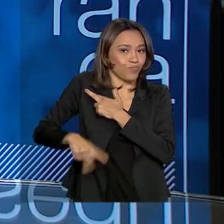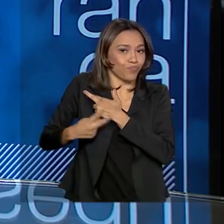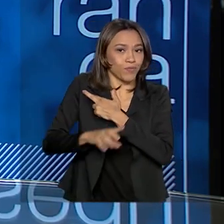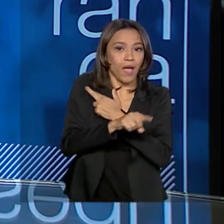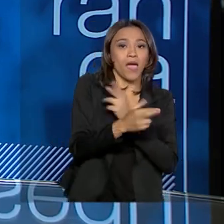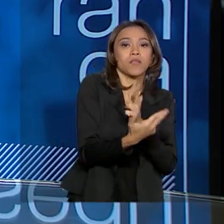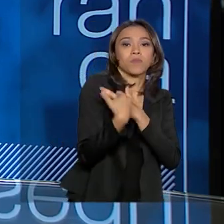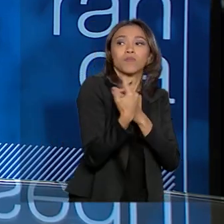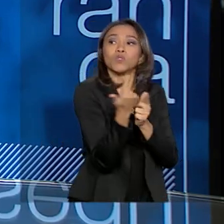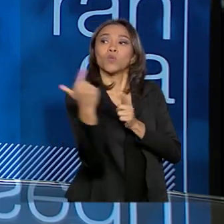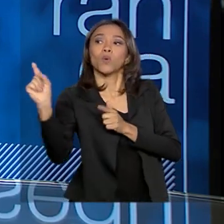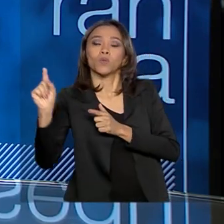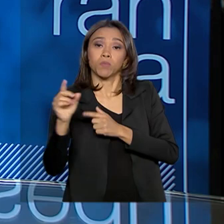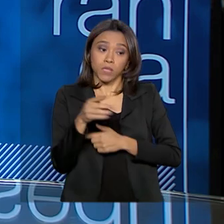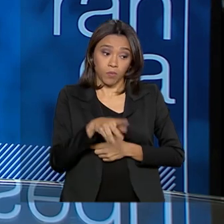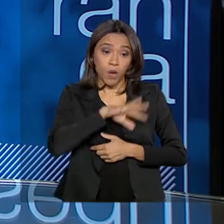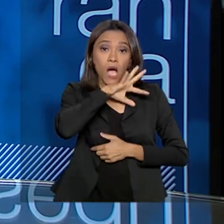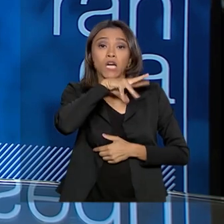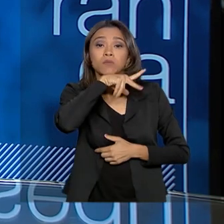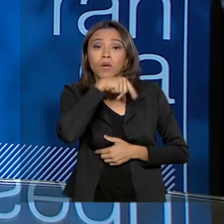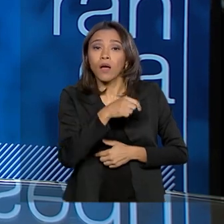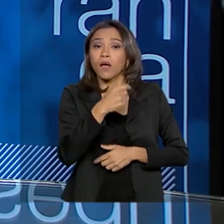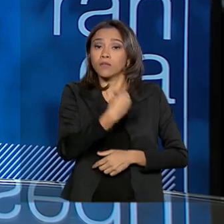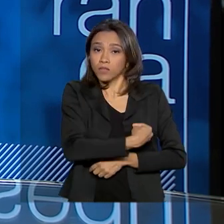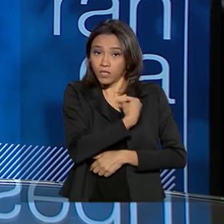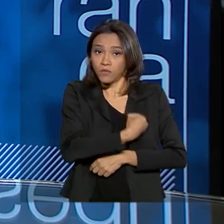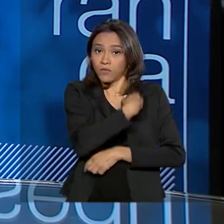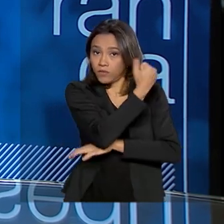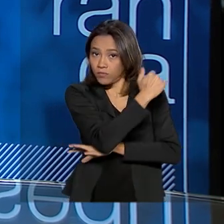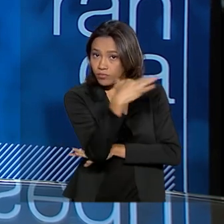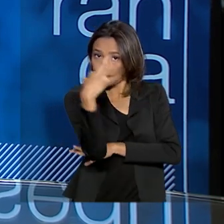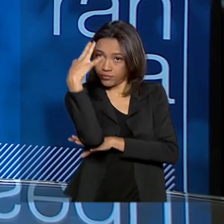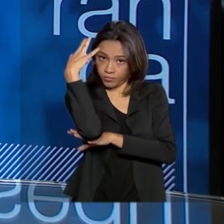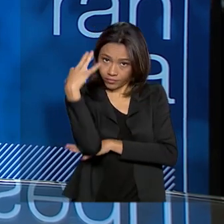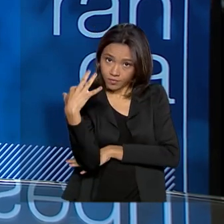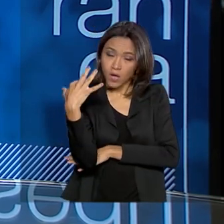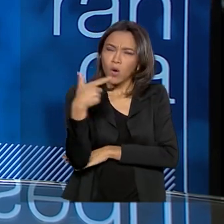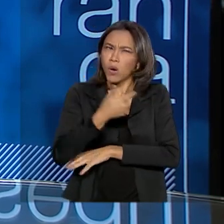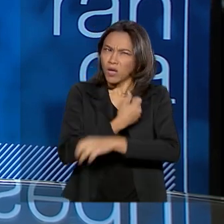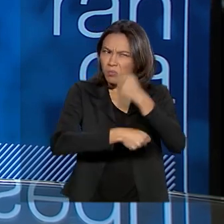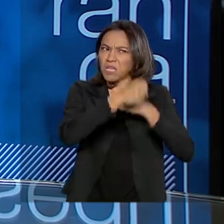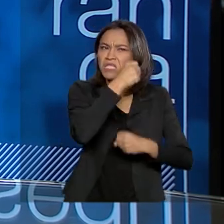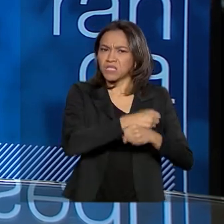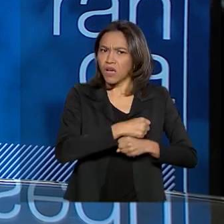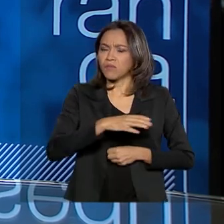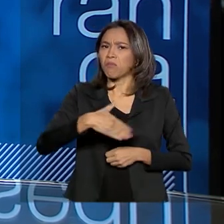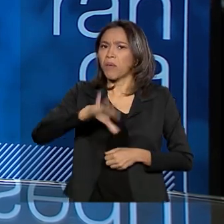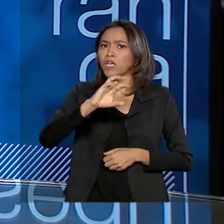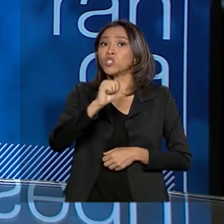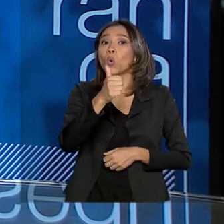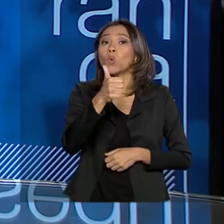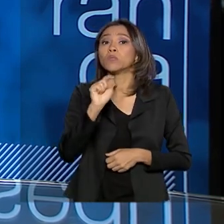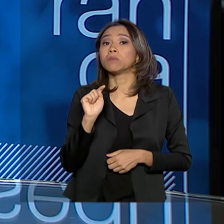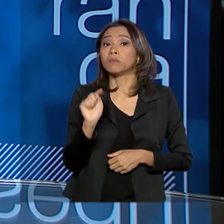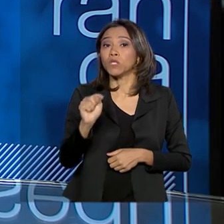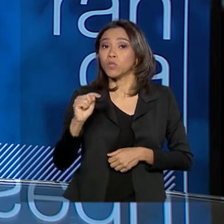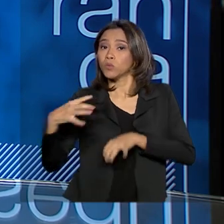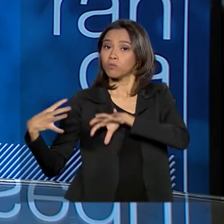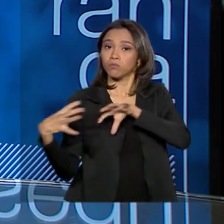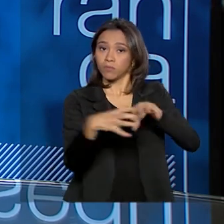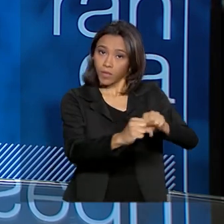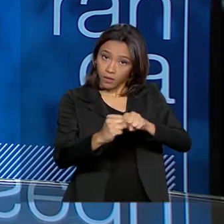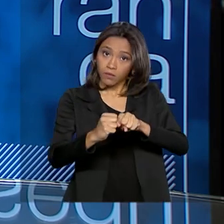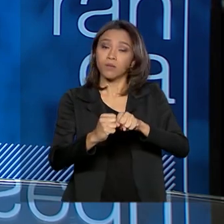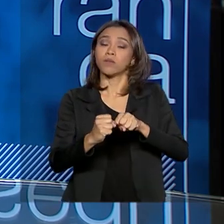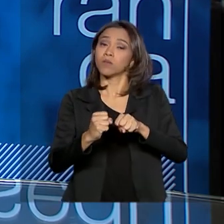animais silvestres, animais exóticos, ano passado foram mais de 11 mil apreensões que nós fizemos